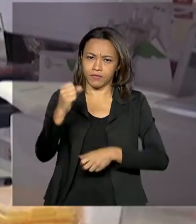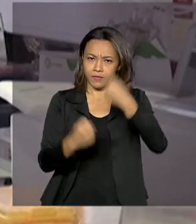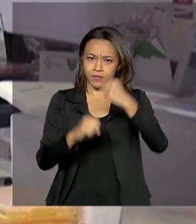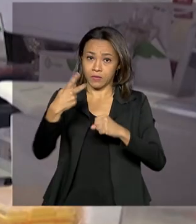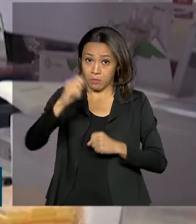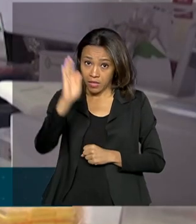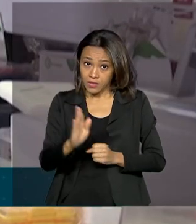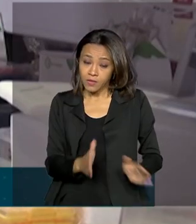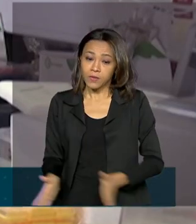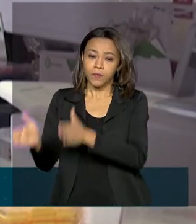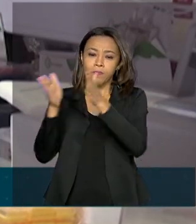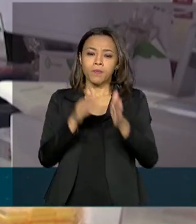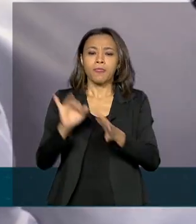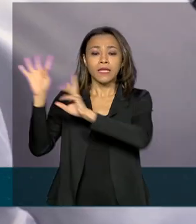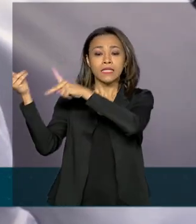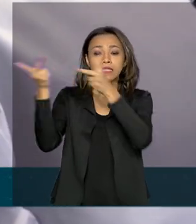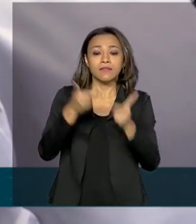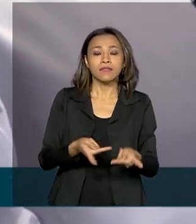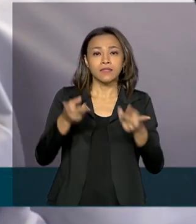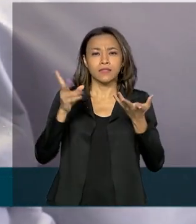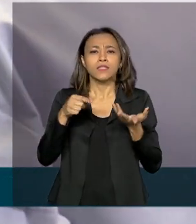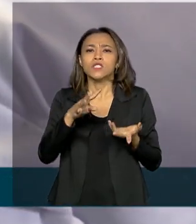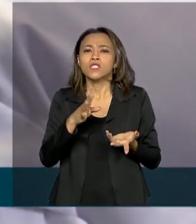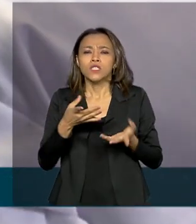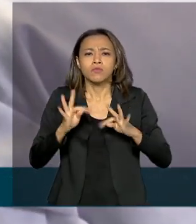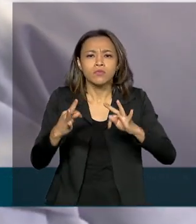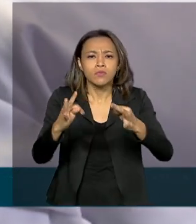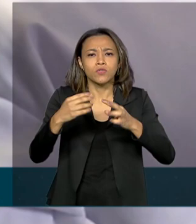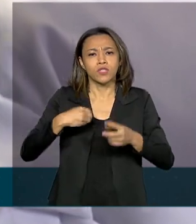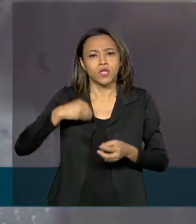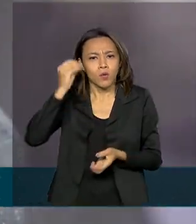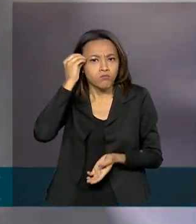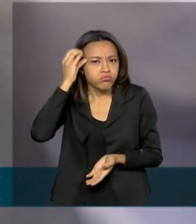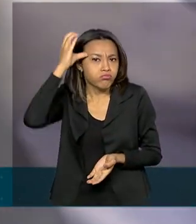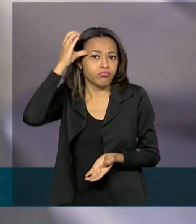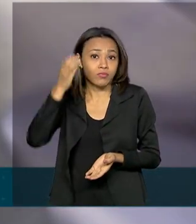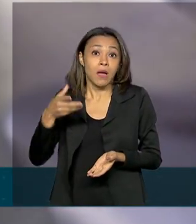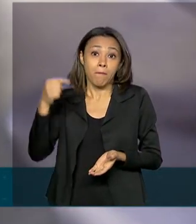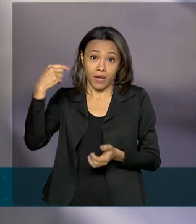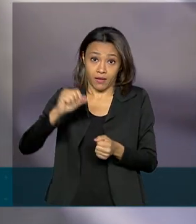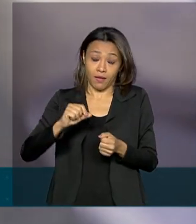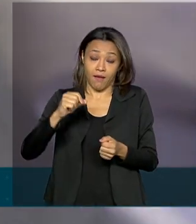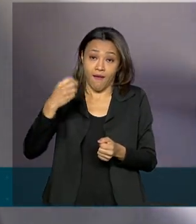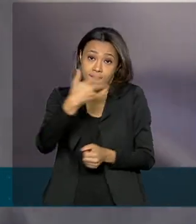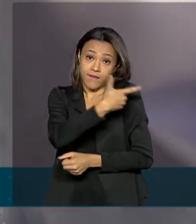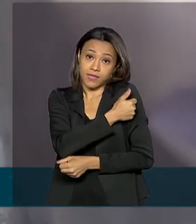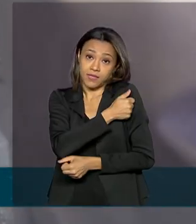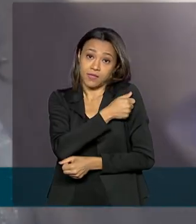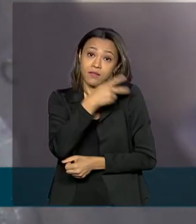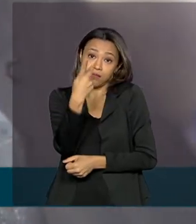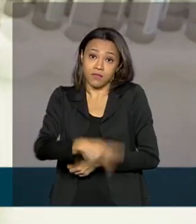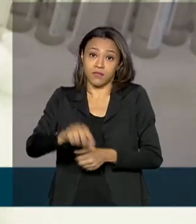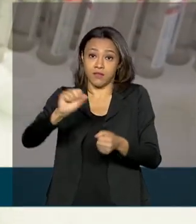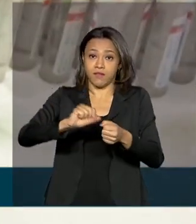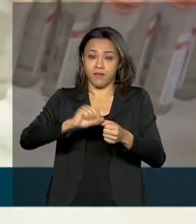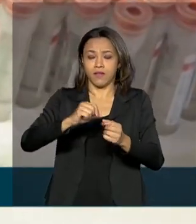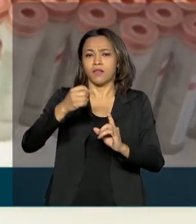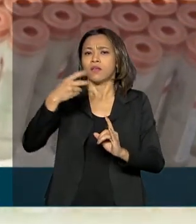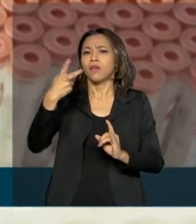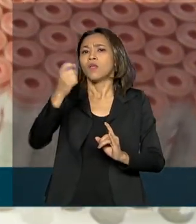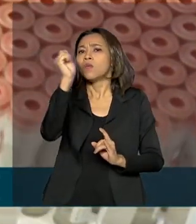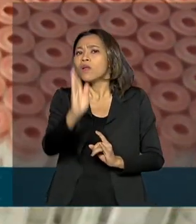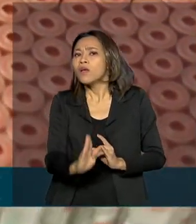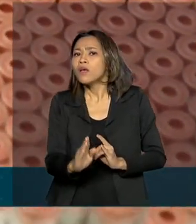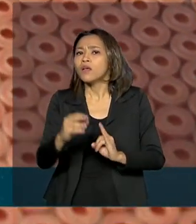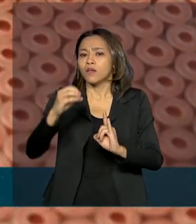transferência de tecnologia e o fornecimento de insumos para que a vacina seja produzida aqui no Brasil. O início